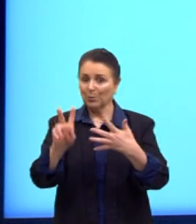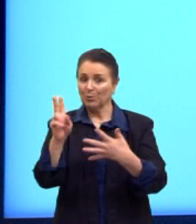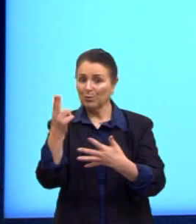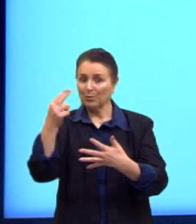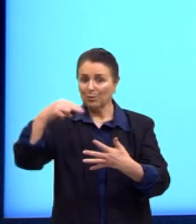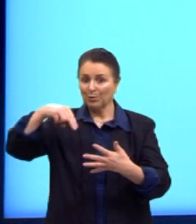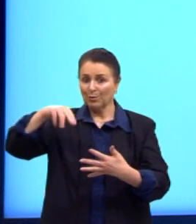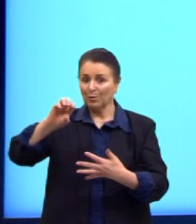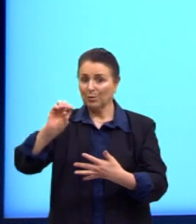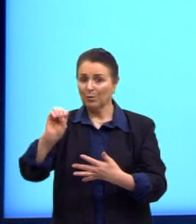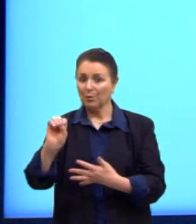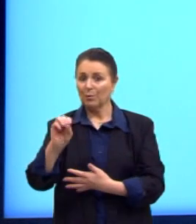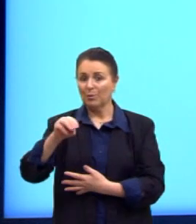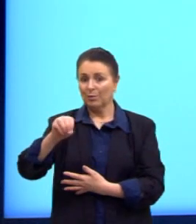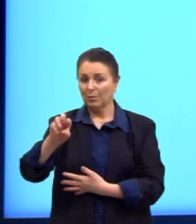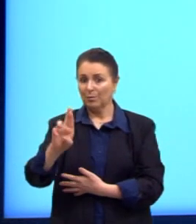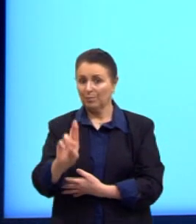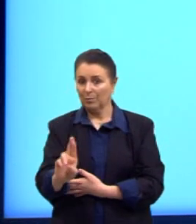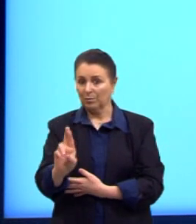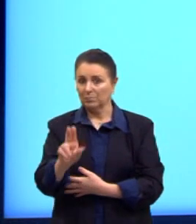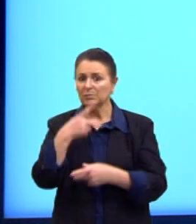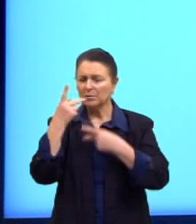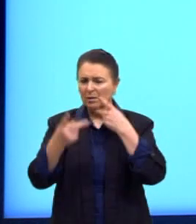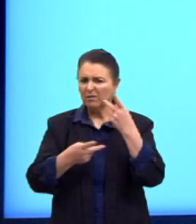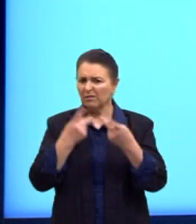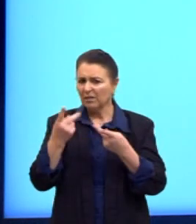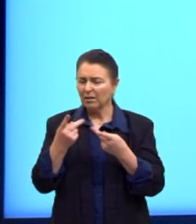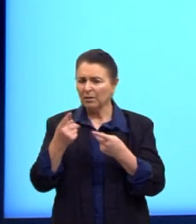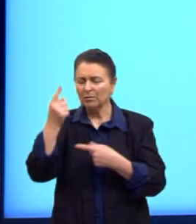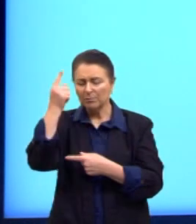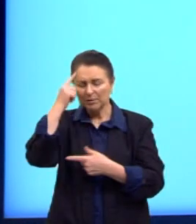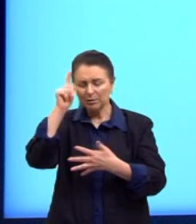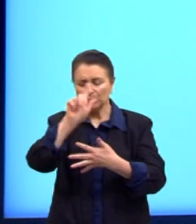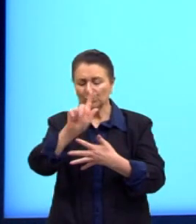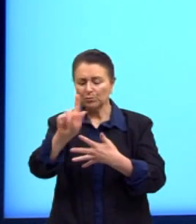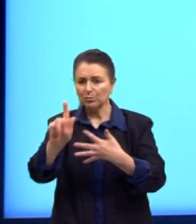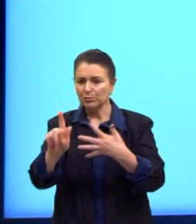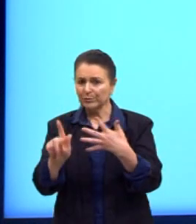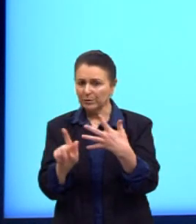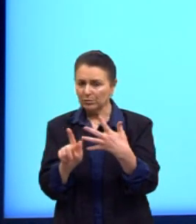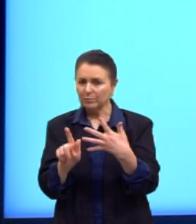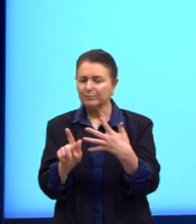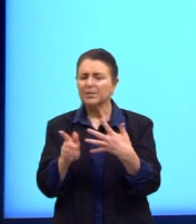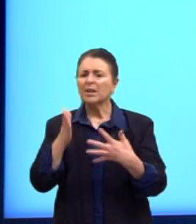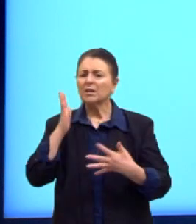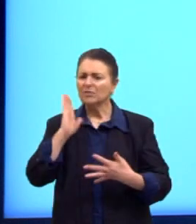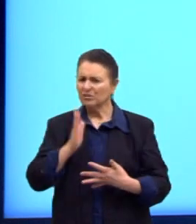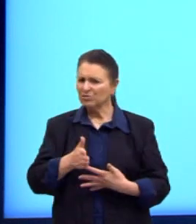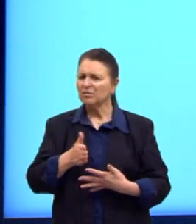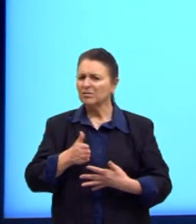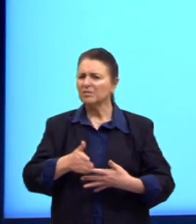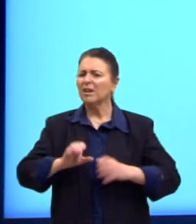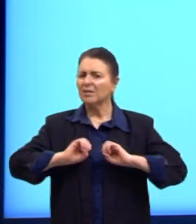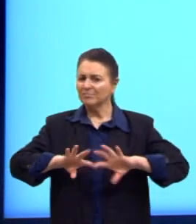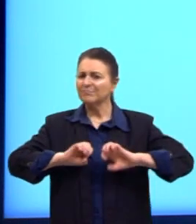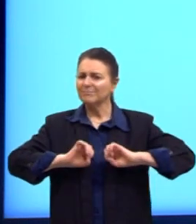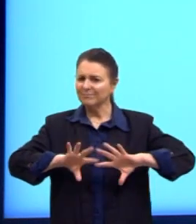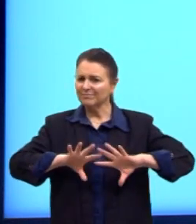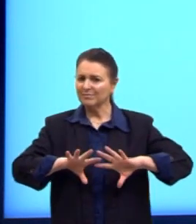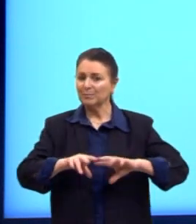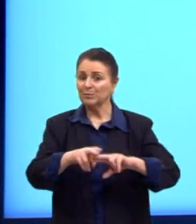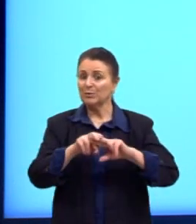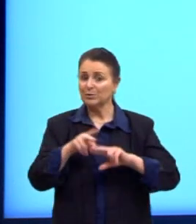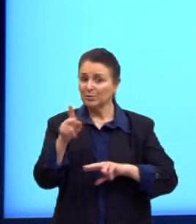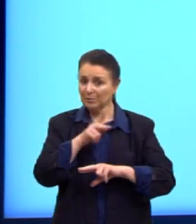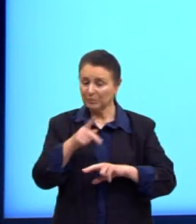Então, quando a gente for falar em humor, gente vai pensar nesses gêneros que a gente já vem trabalhando aí e é com eles que eu quero